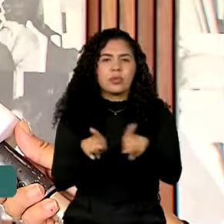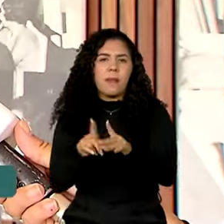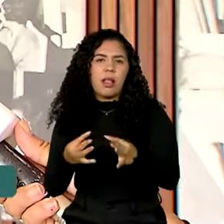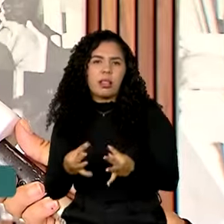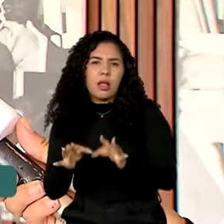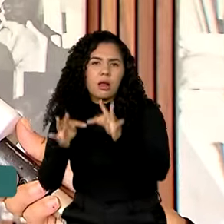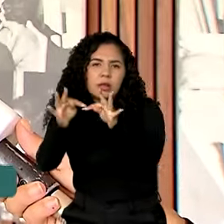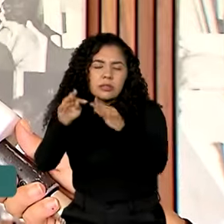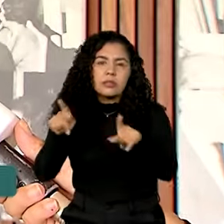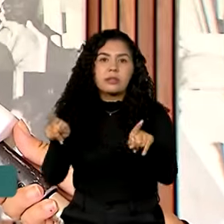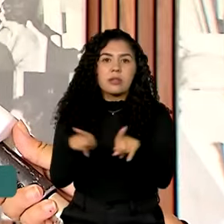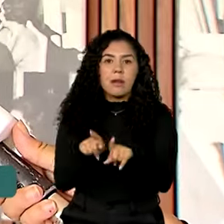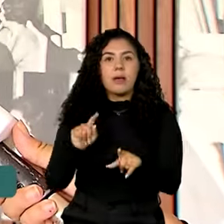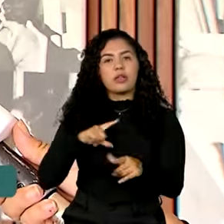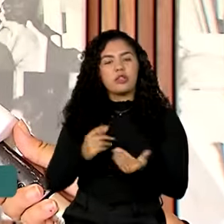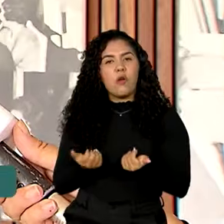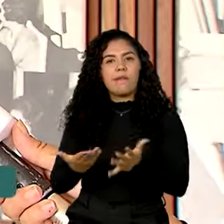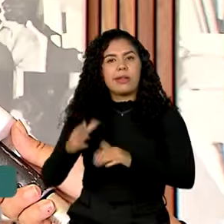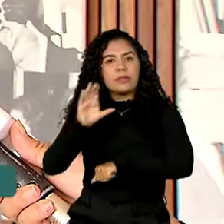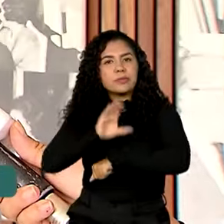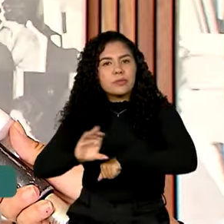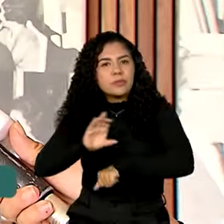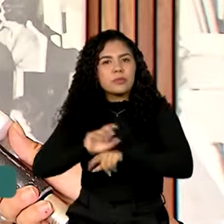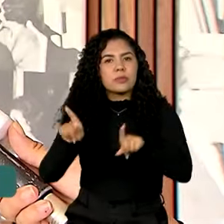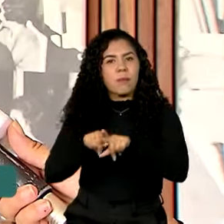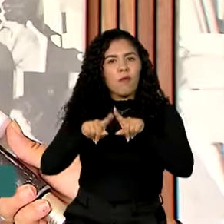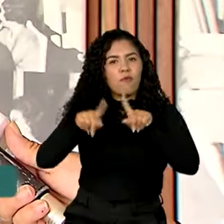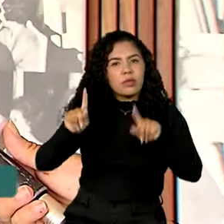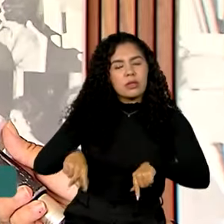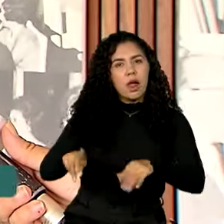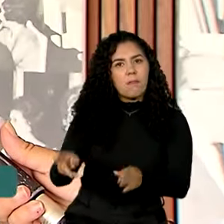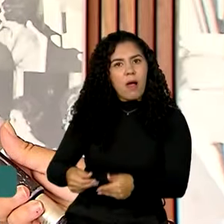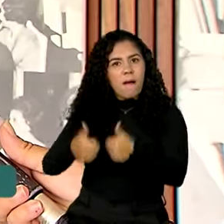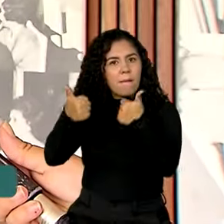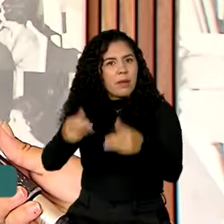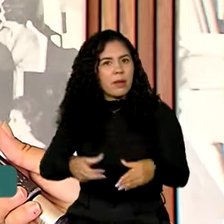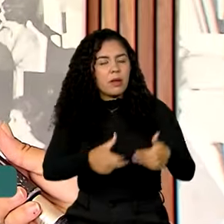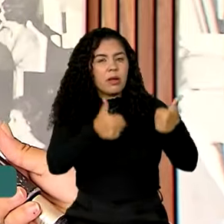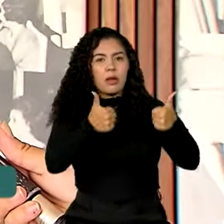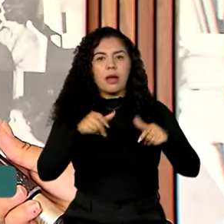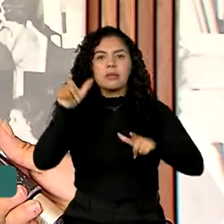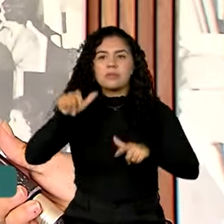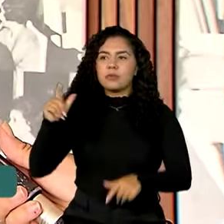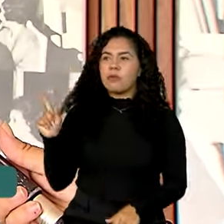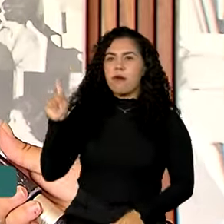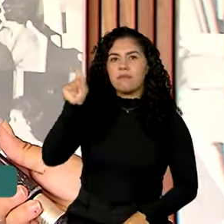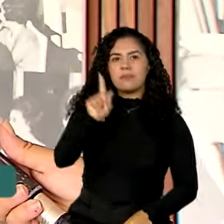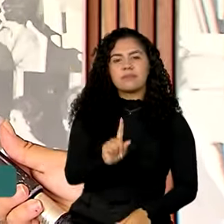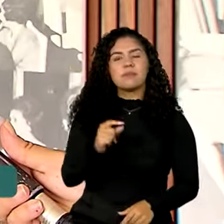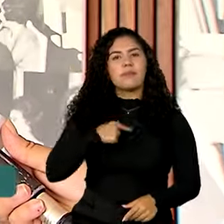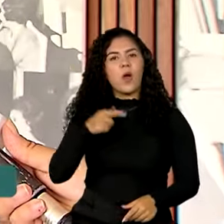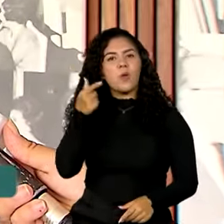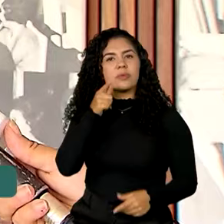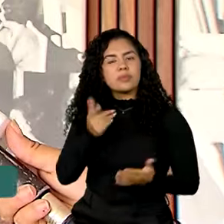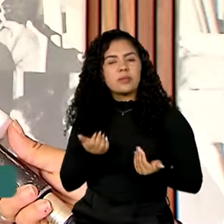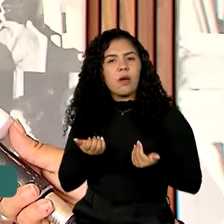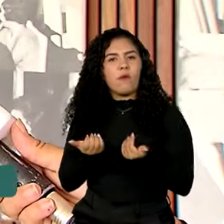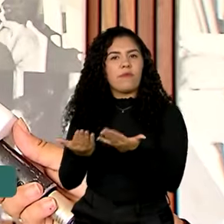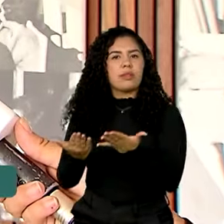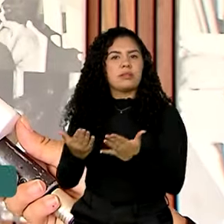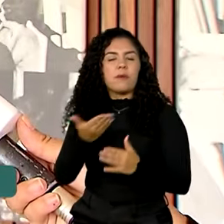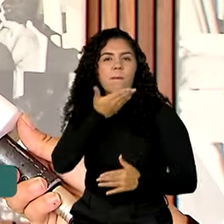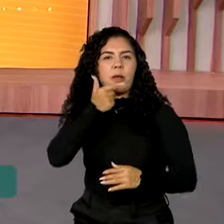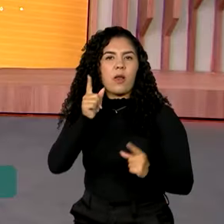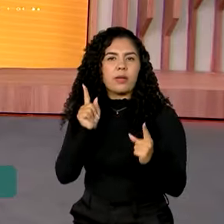receita que aumenta, ela é reinvestida para que os nossos hóspedes possam ter o melhor serviço, ter a melhor